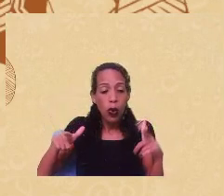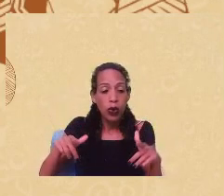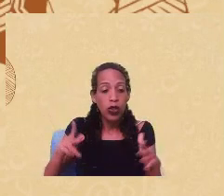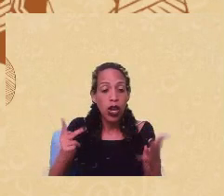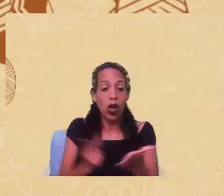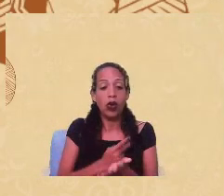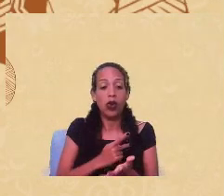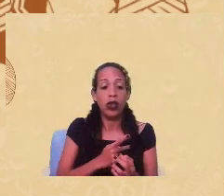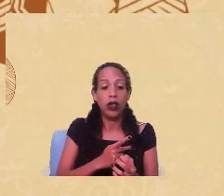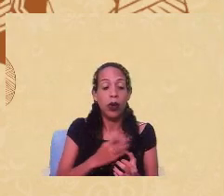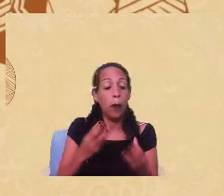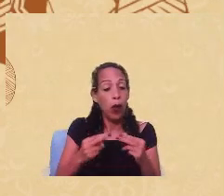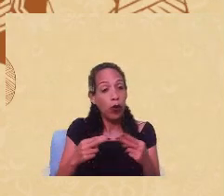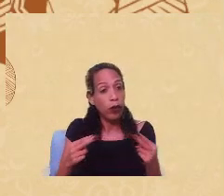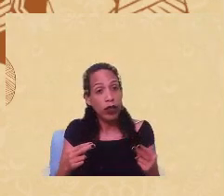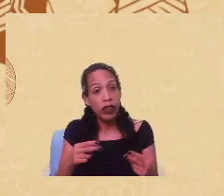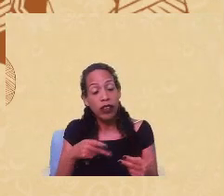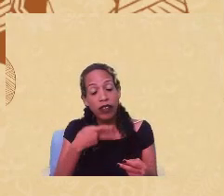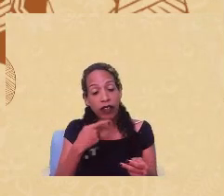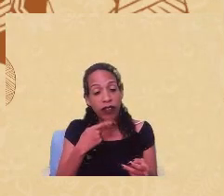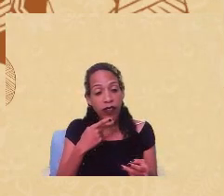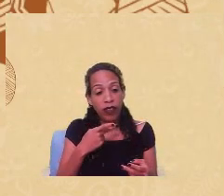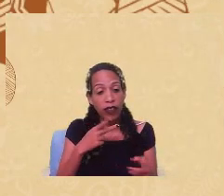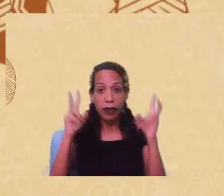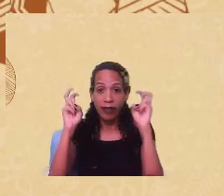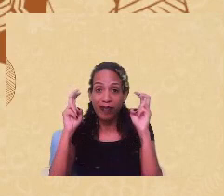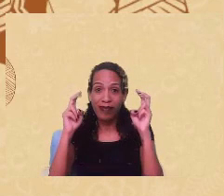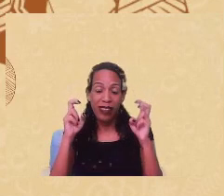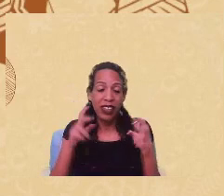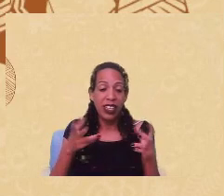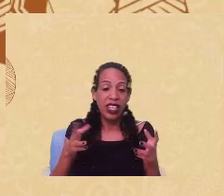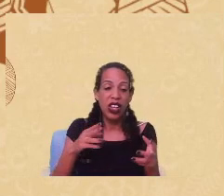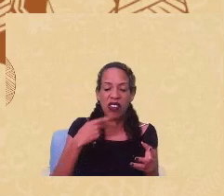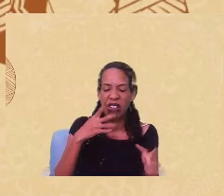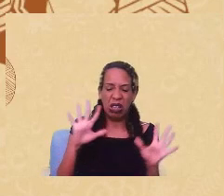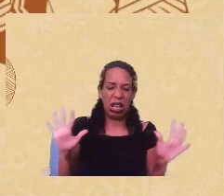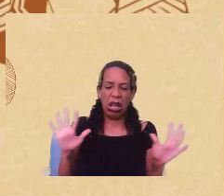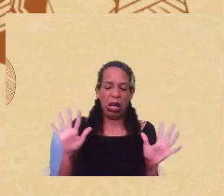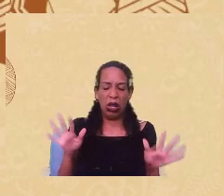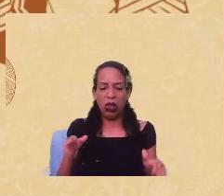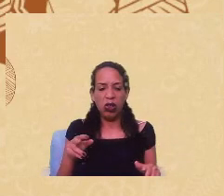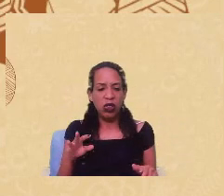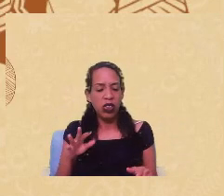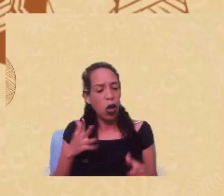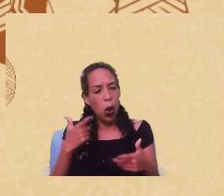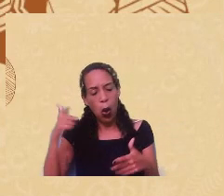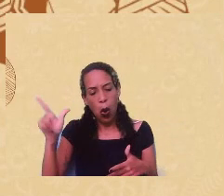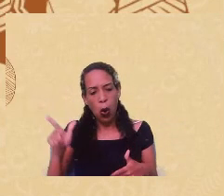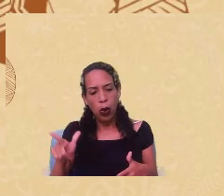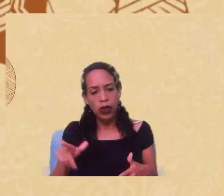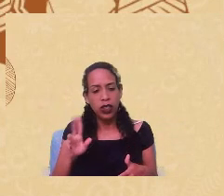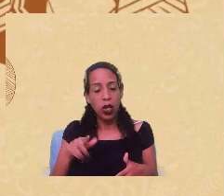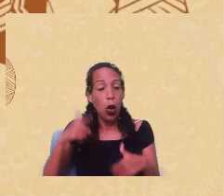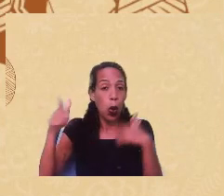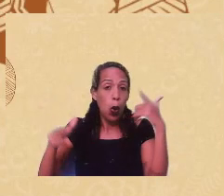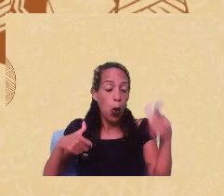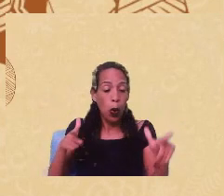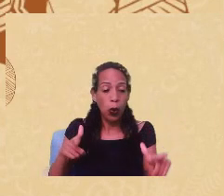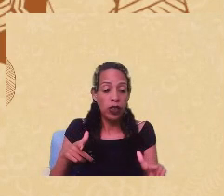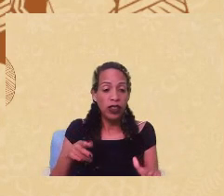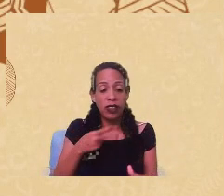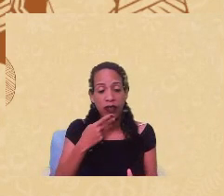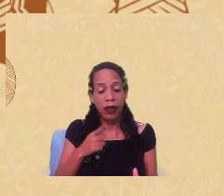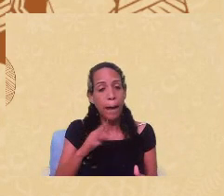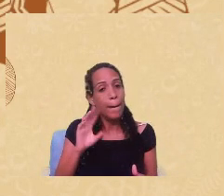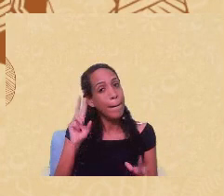que muitas vezes são ditos como pejorativos, nojentos e várias outras associações degradantes, mas que são